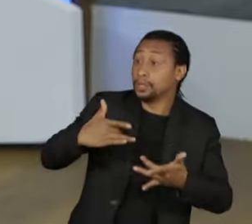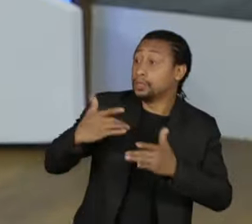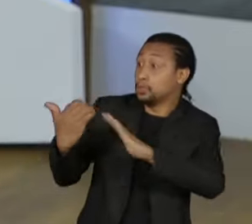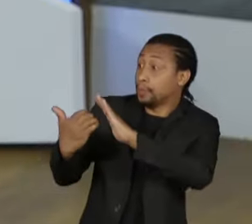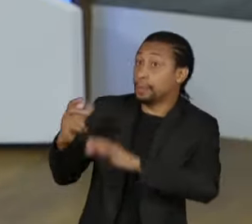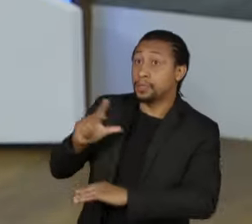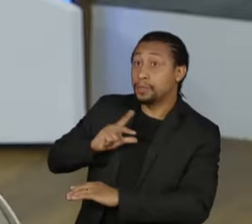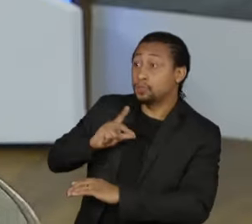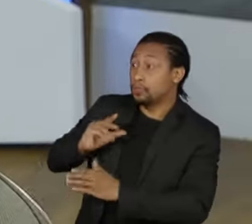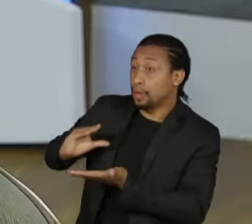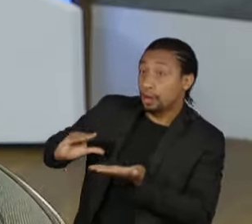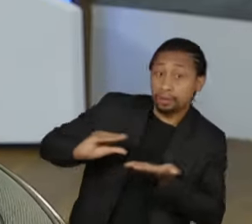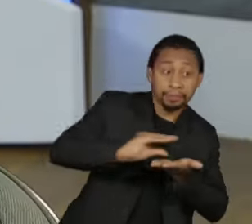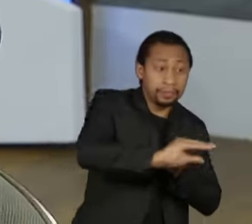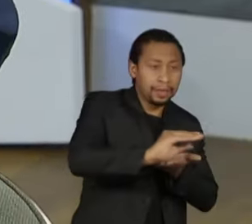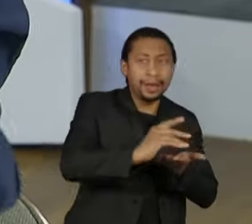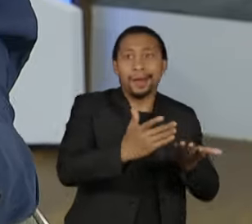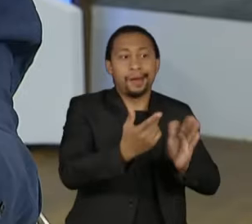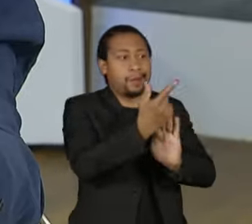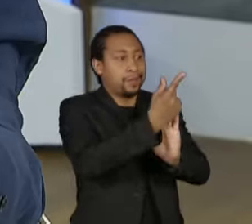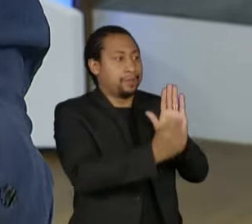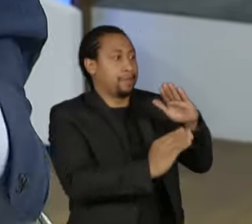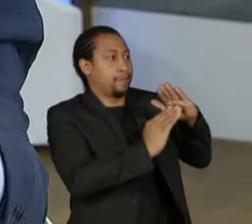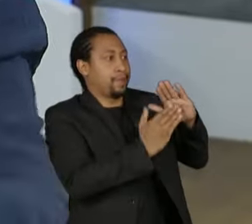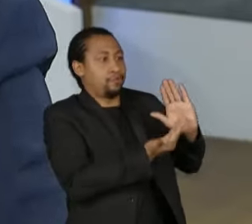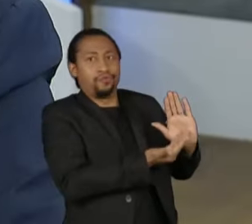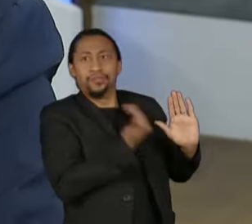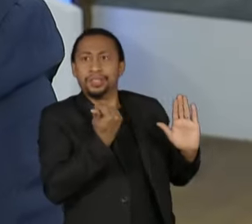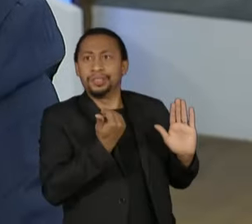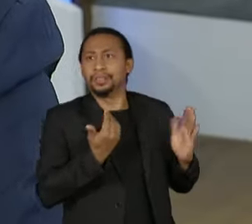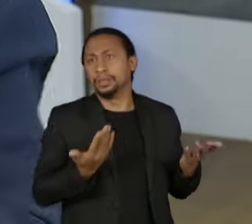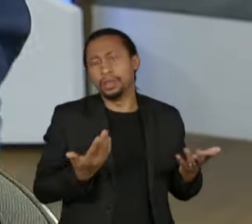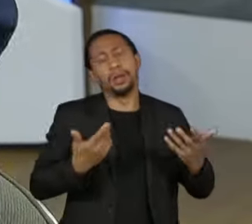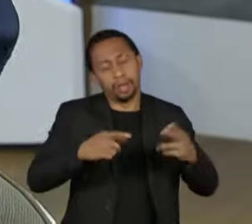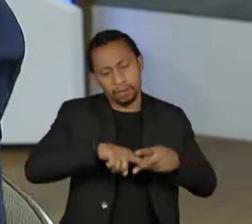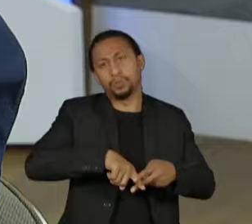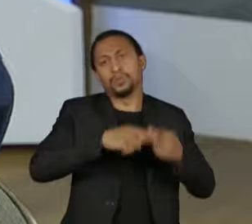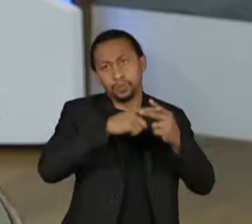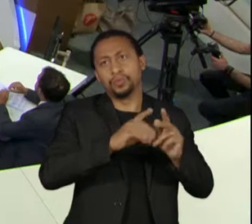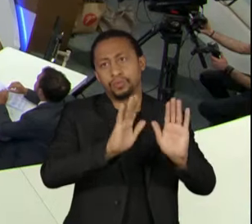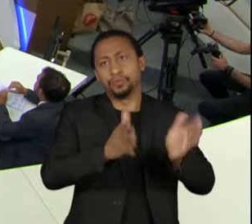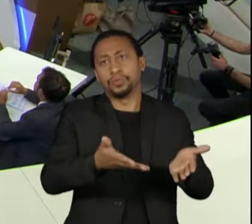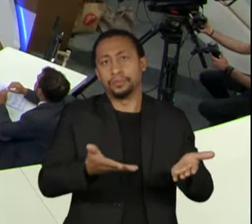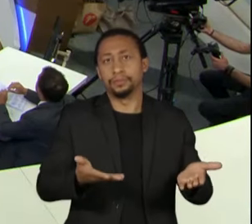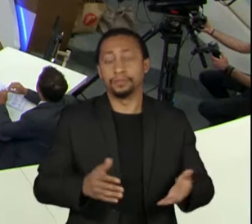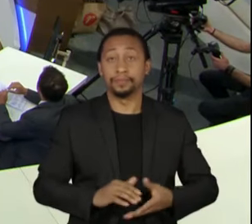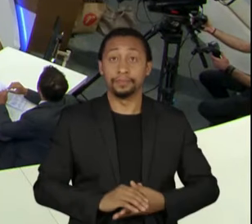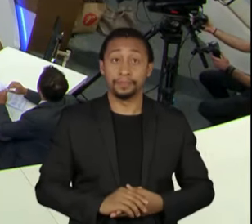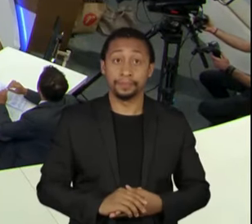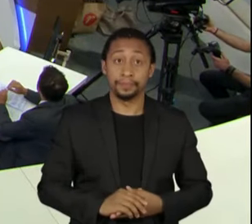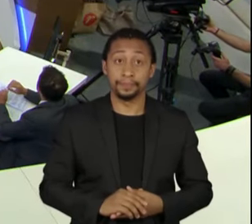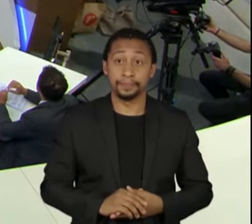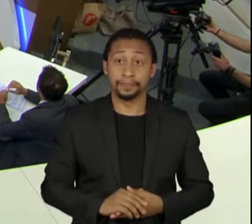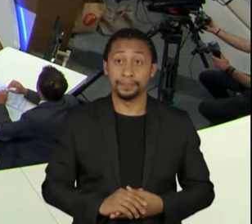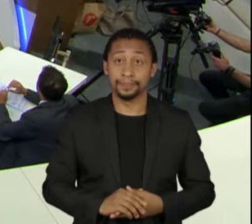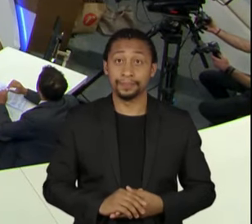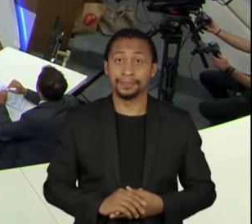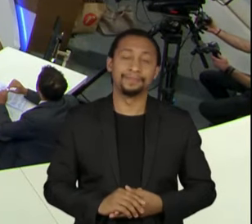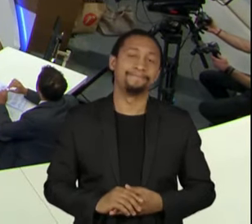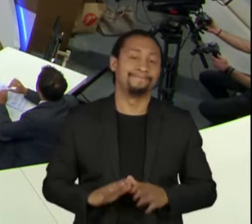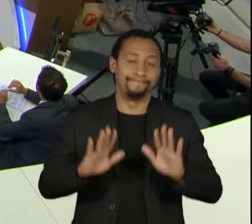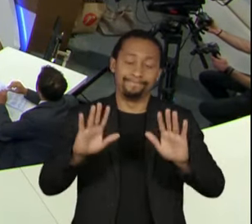em que cortar do orçamento do teto. Então, isso aqui está sendo corrigido. Aliás, por unanimidade lá no Congresso. vou abrir um